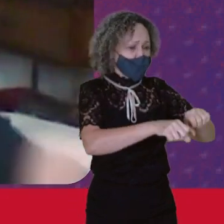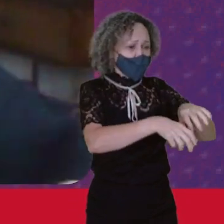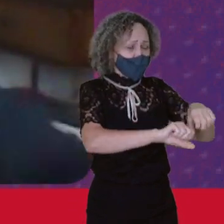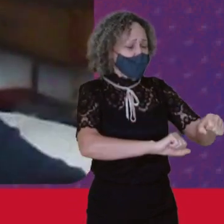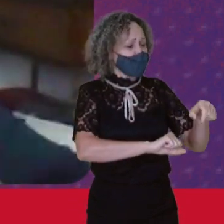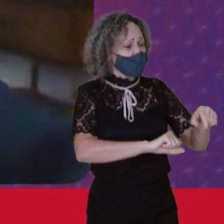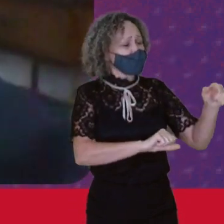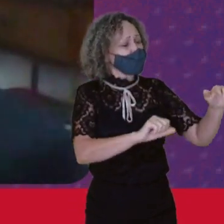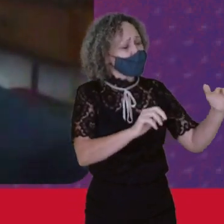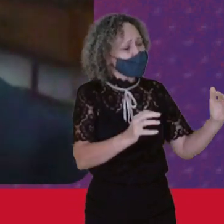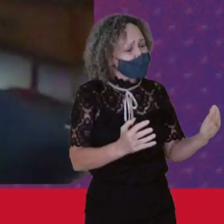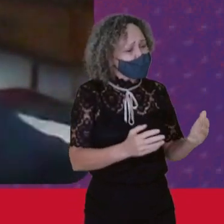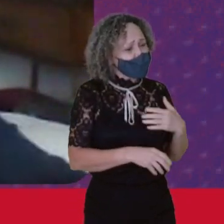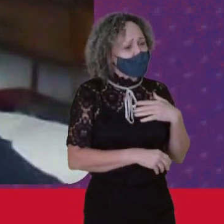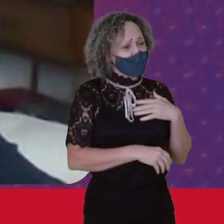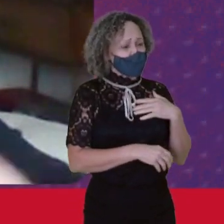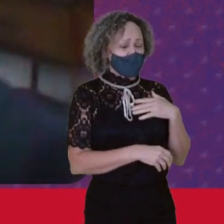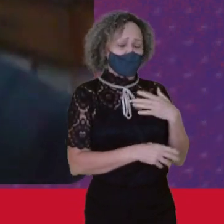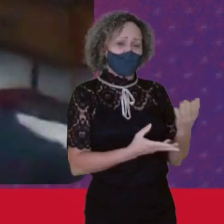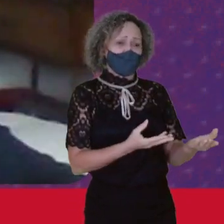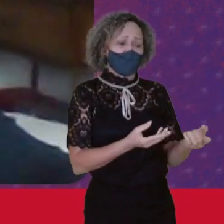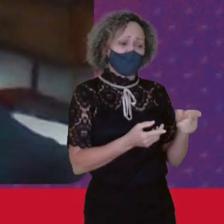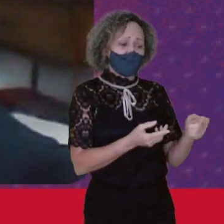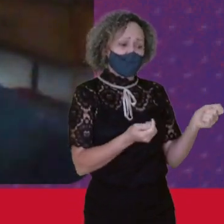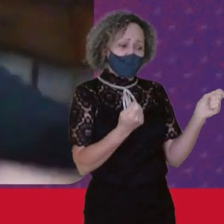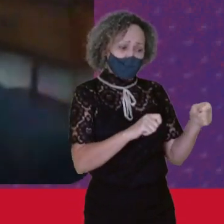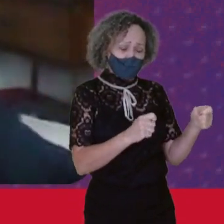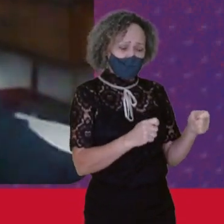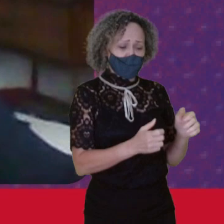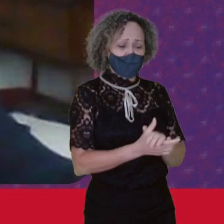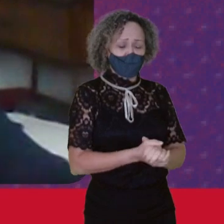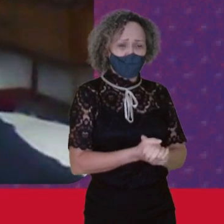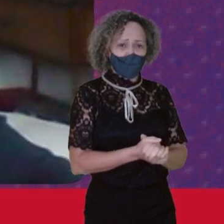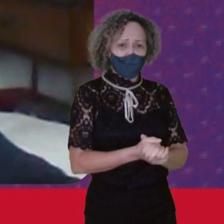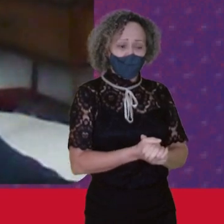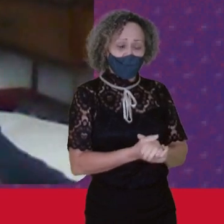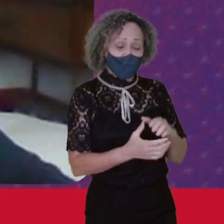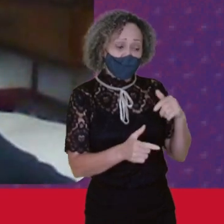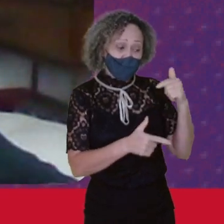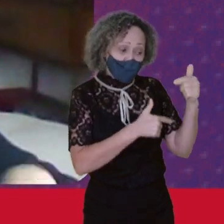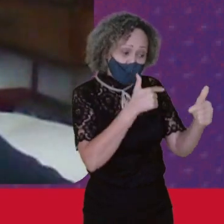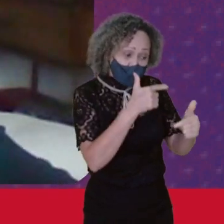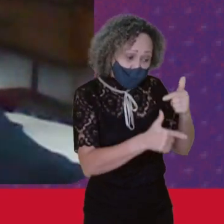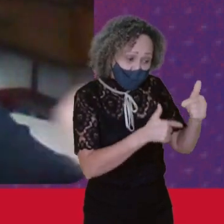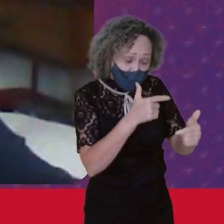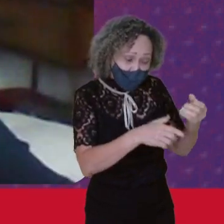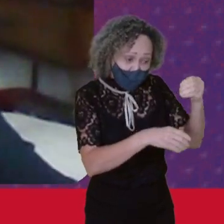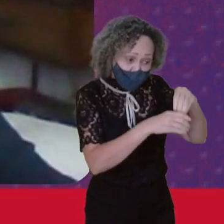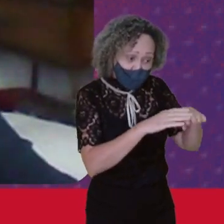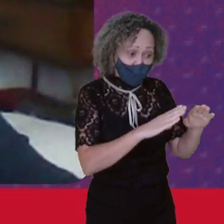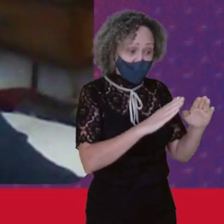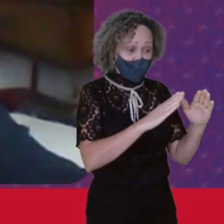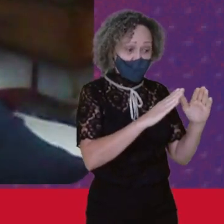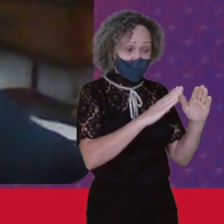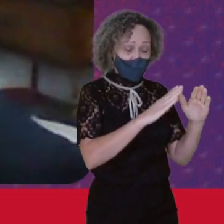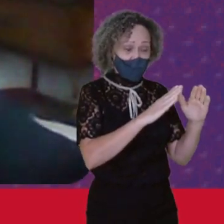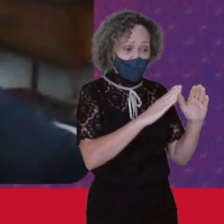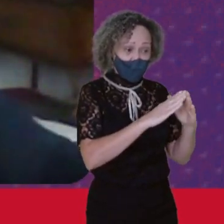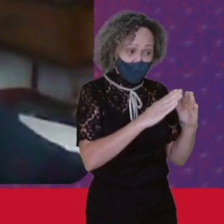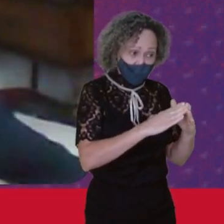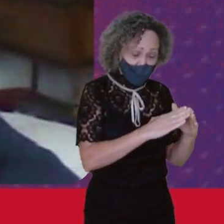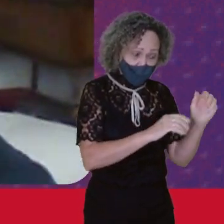Compatibilizar Essa dupla presença Entre o trabalho Produtivo E o trabalho Reprodutivo O trabalho